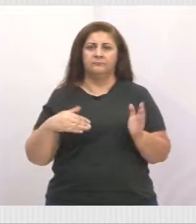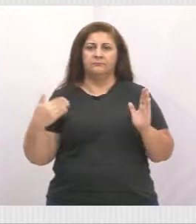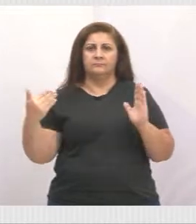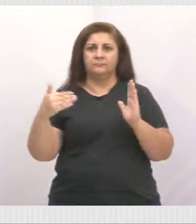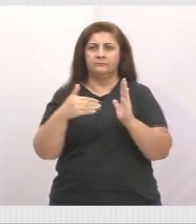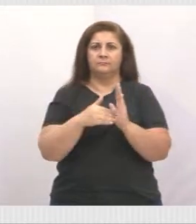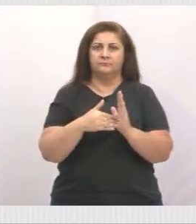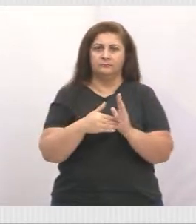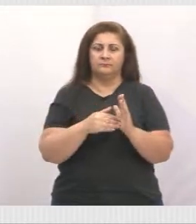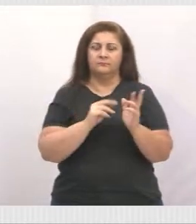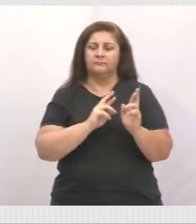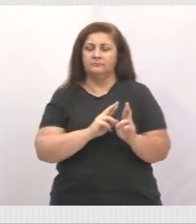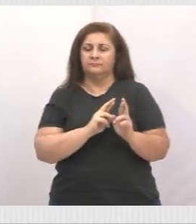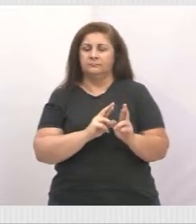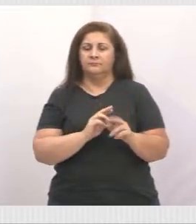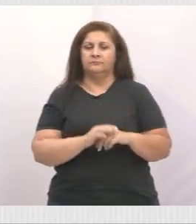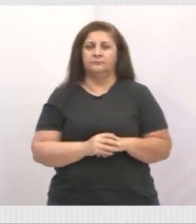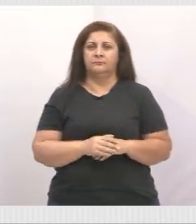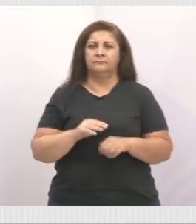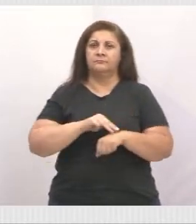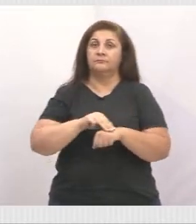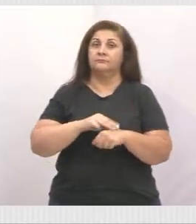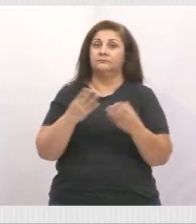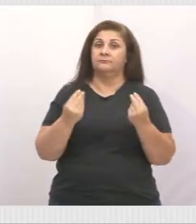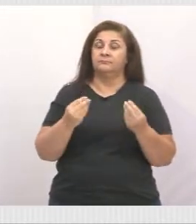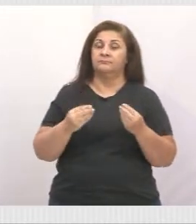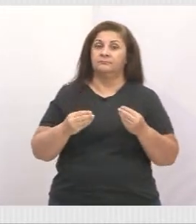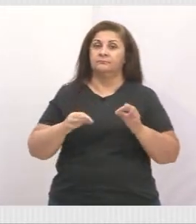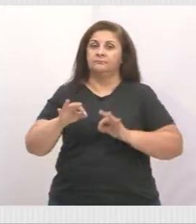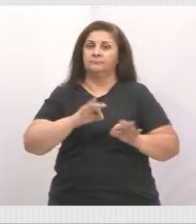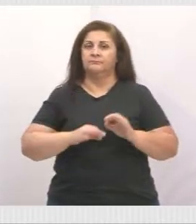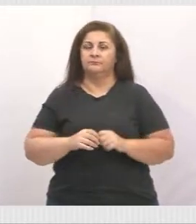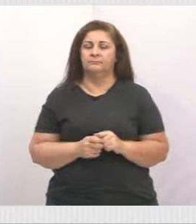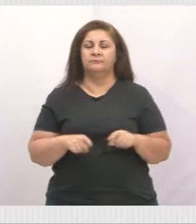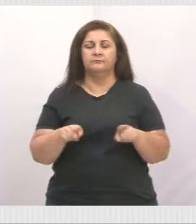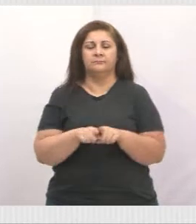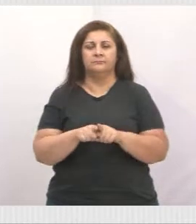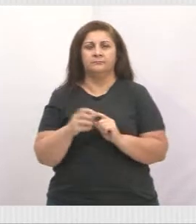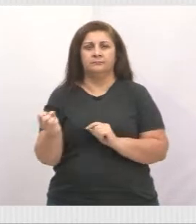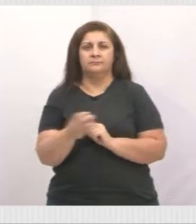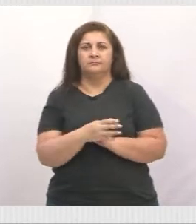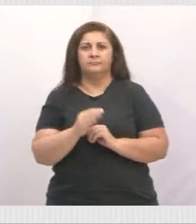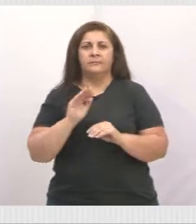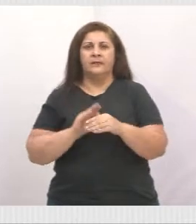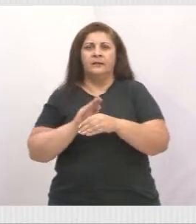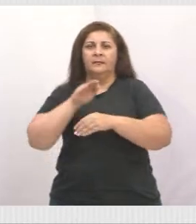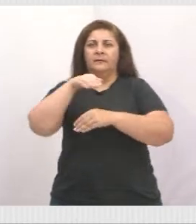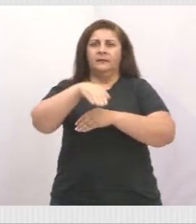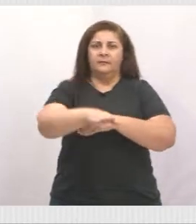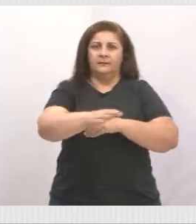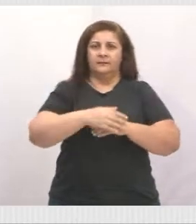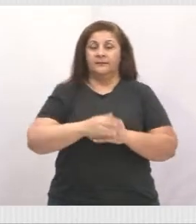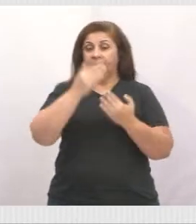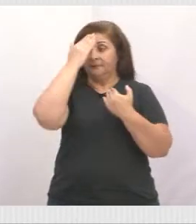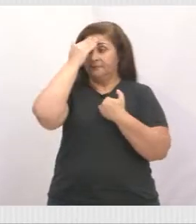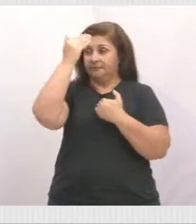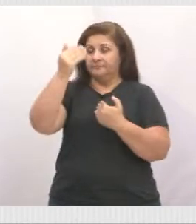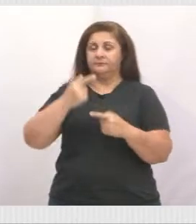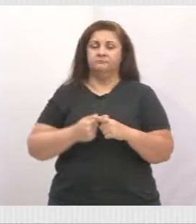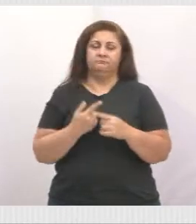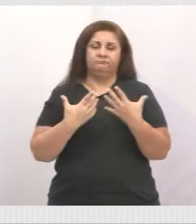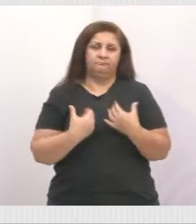conversando muito sobre esse projeto, da nova ponte. Então, quero agradecer por ter nos